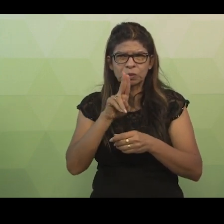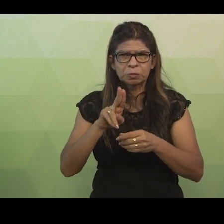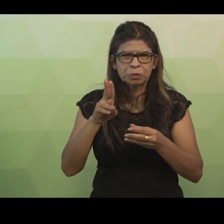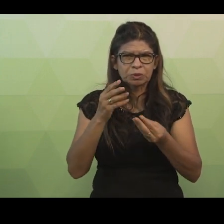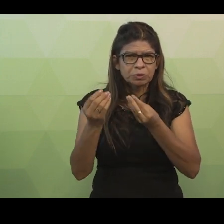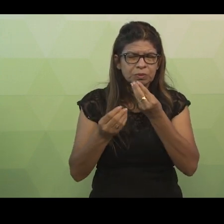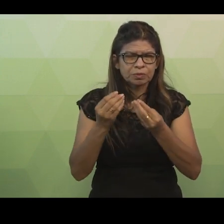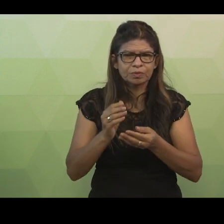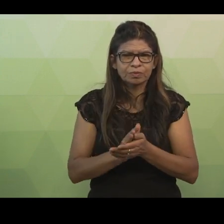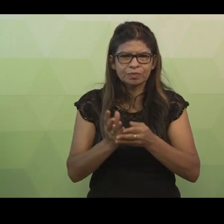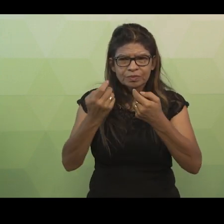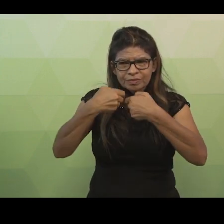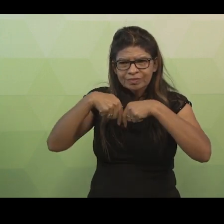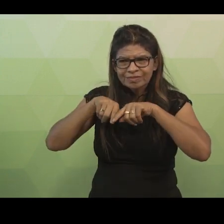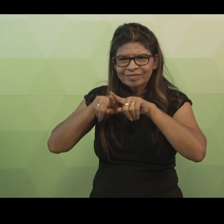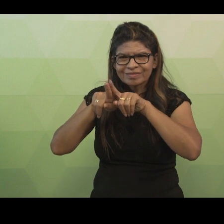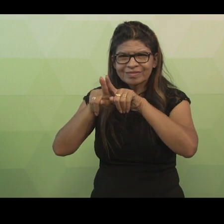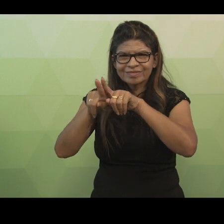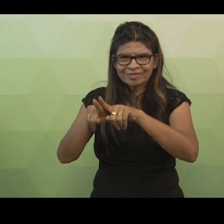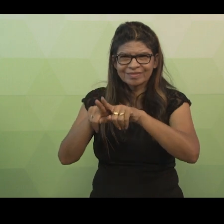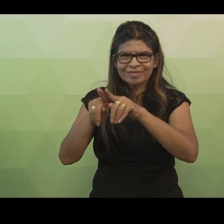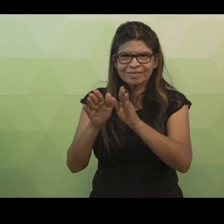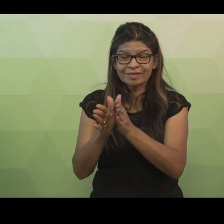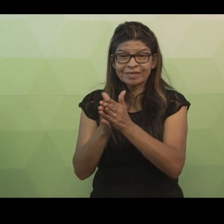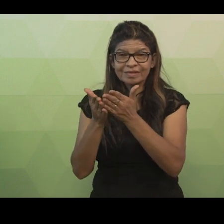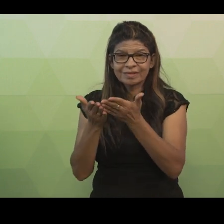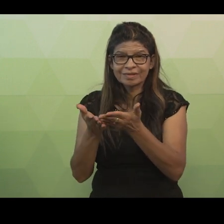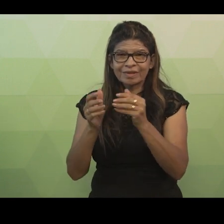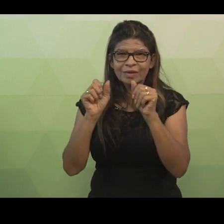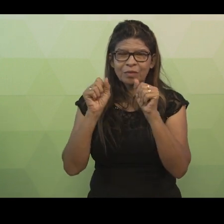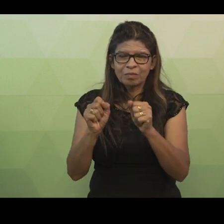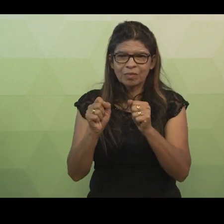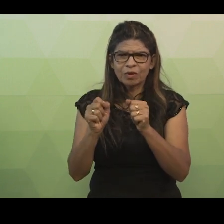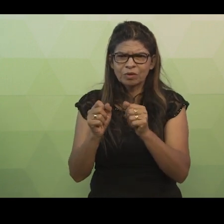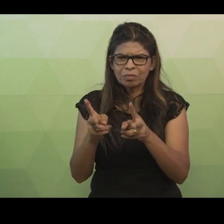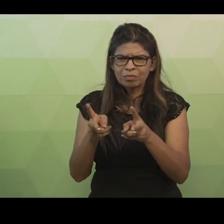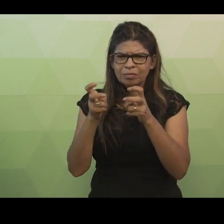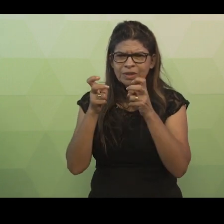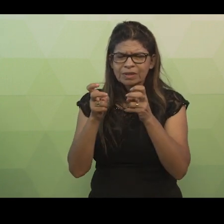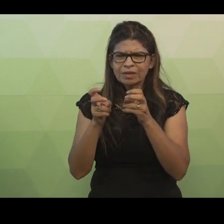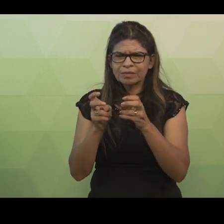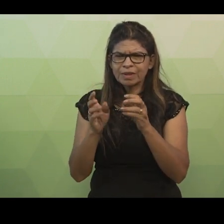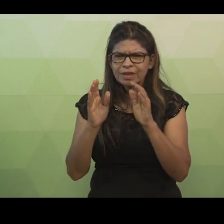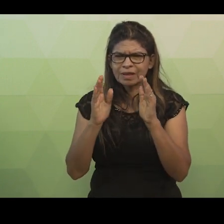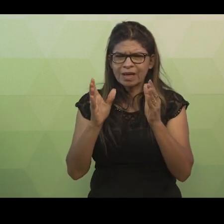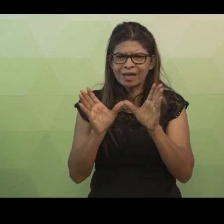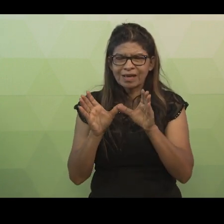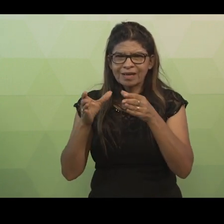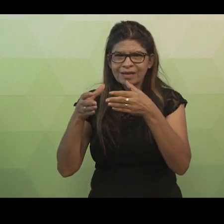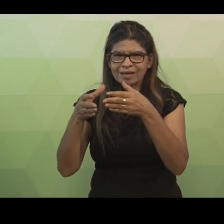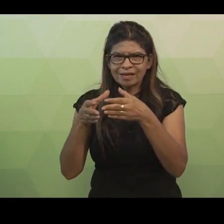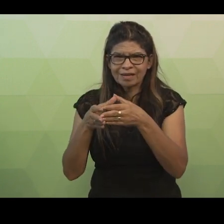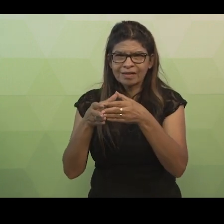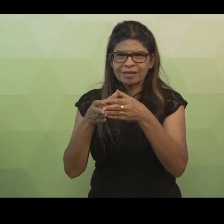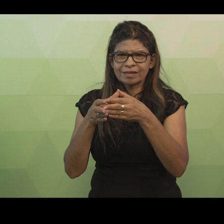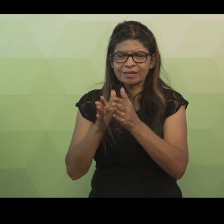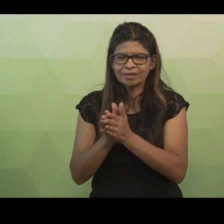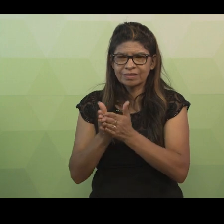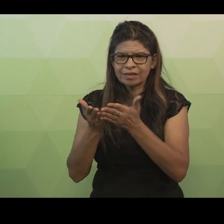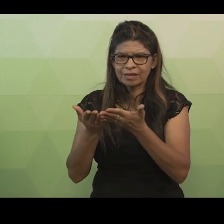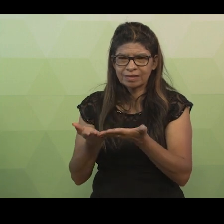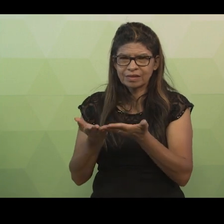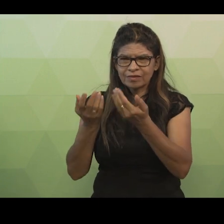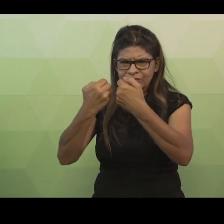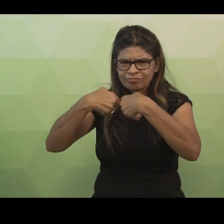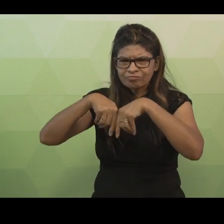empréstimo de livros, podemos imediatamente identificar a classe livro, pois algum livro deverá estar vinculado ao